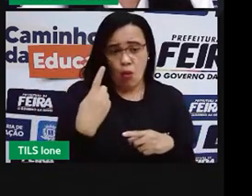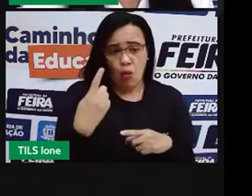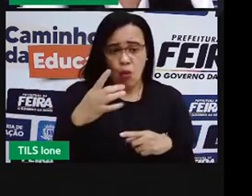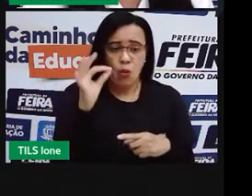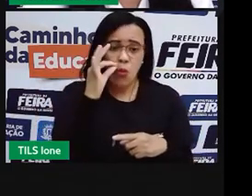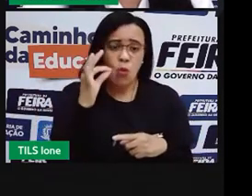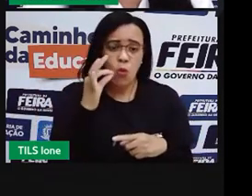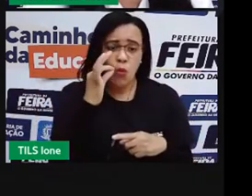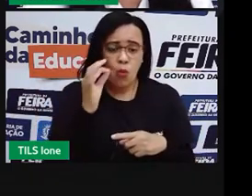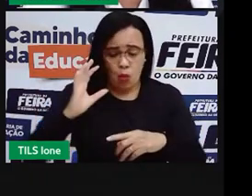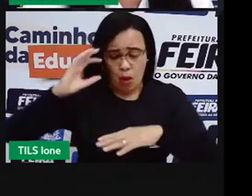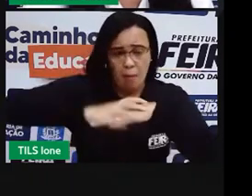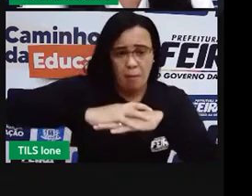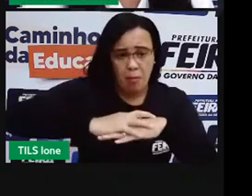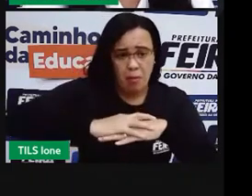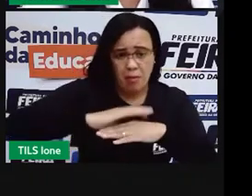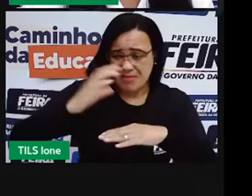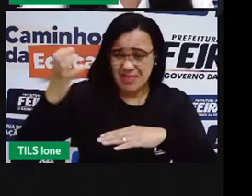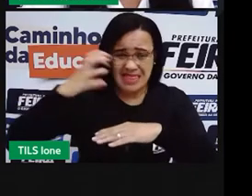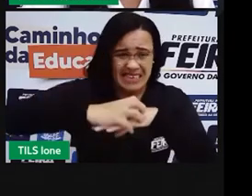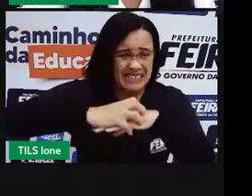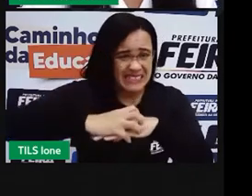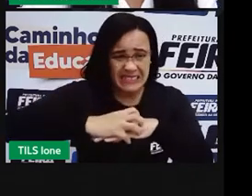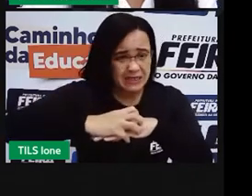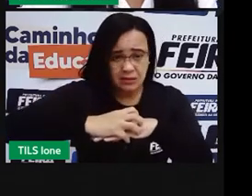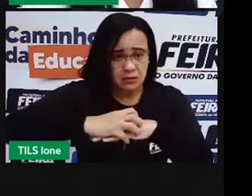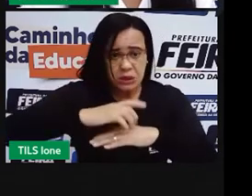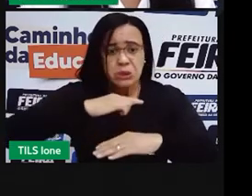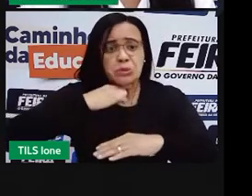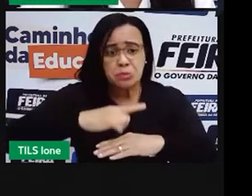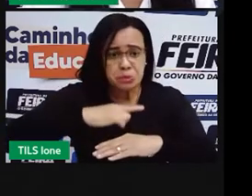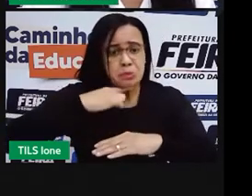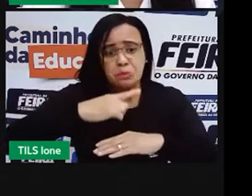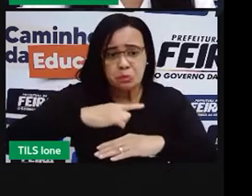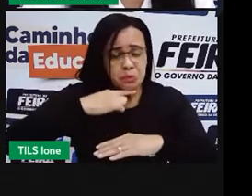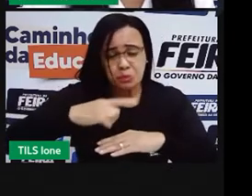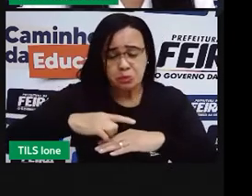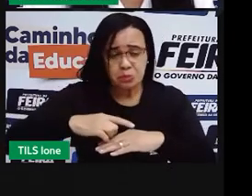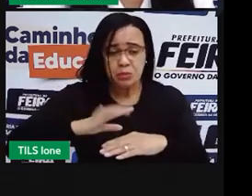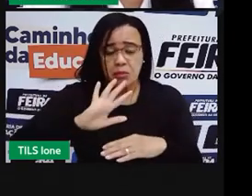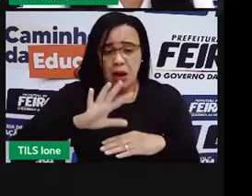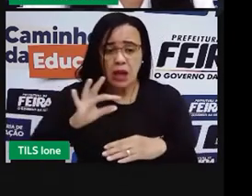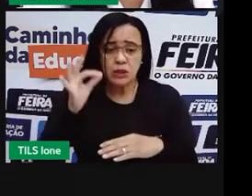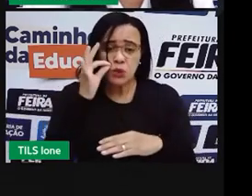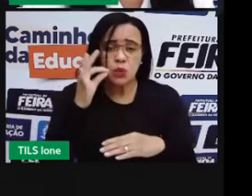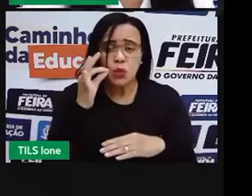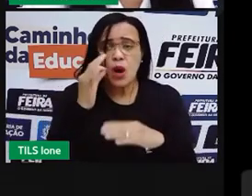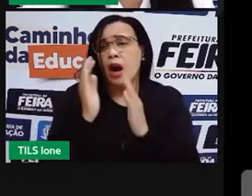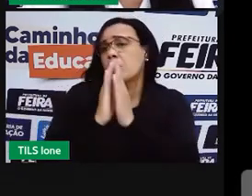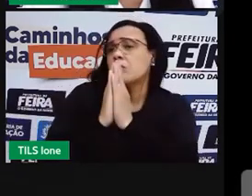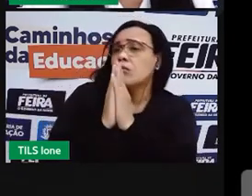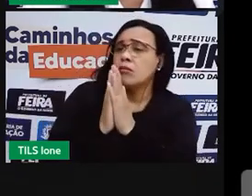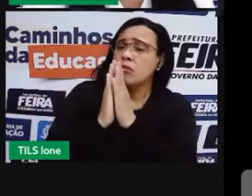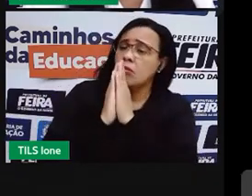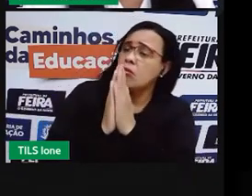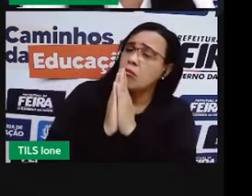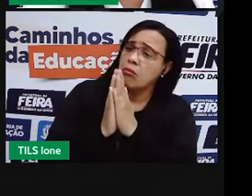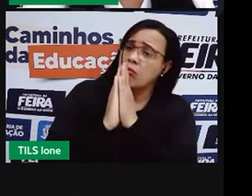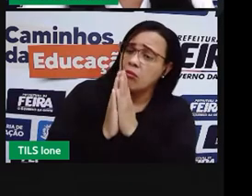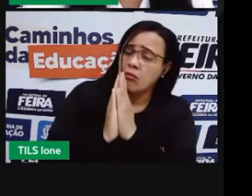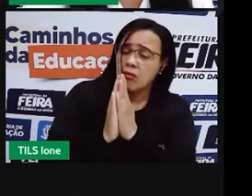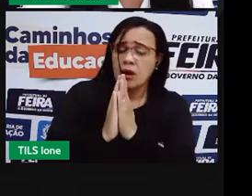pasta. Tanto que o rato pediu e implorou que o leão